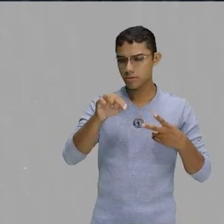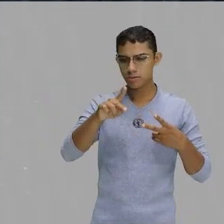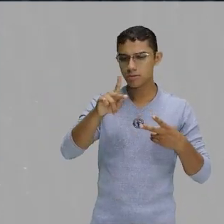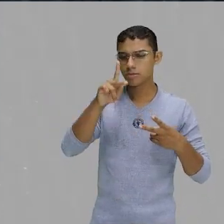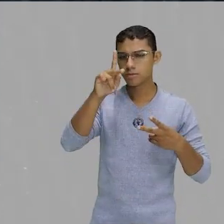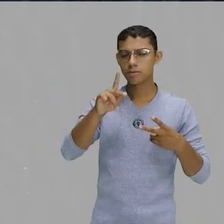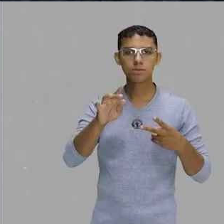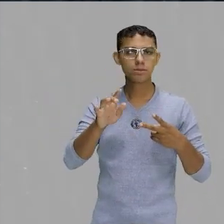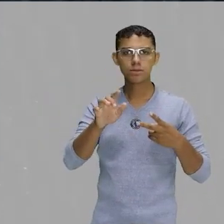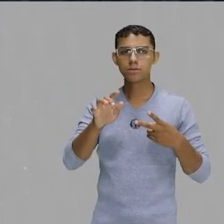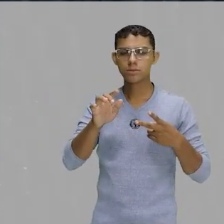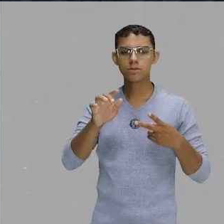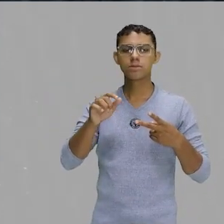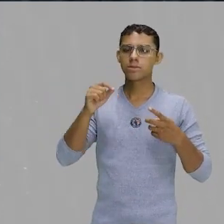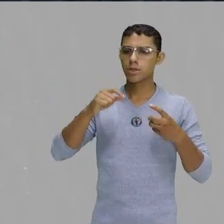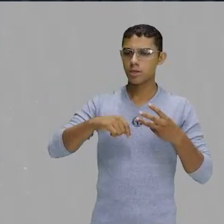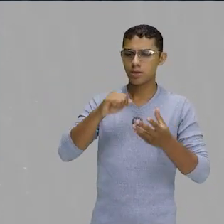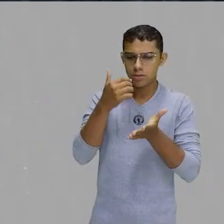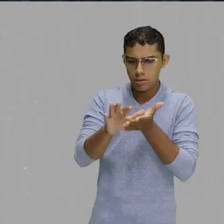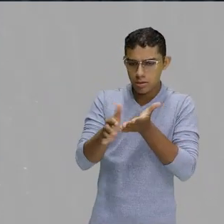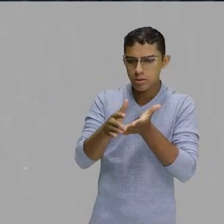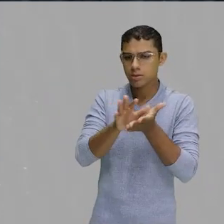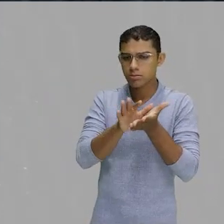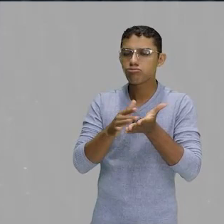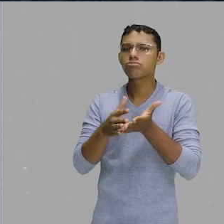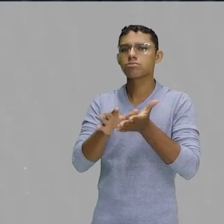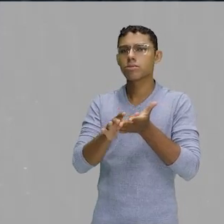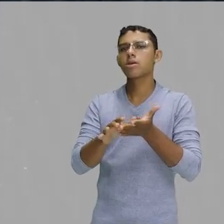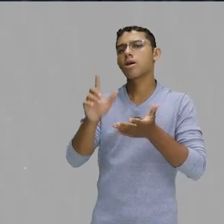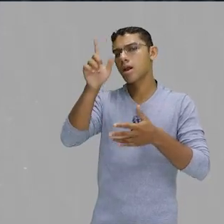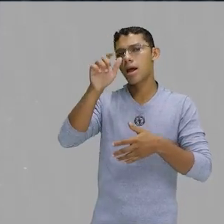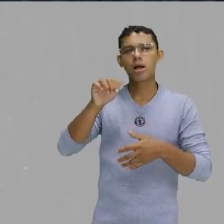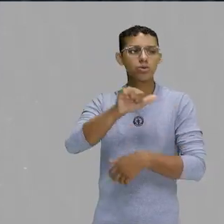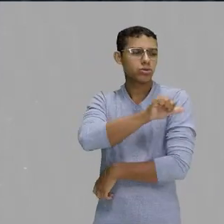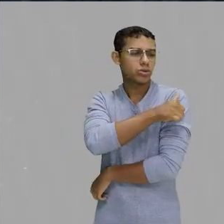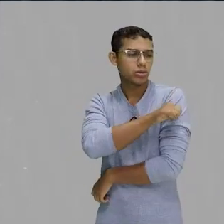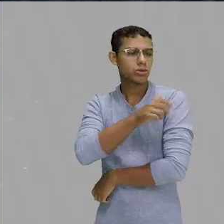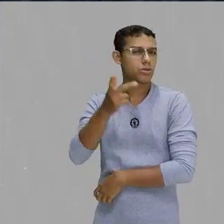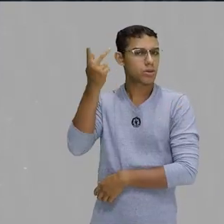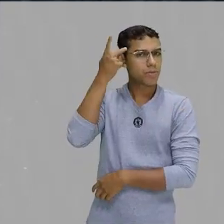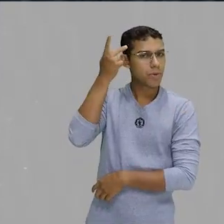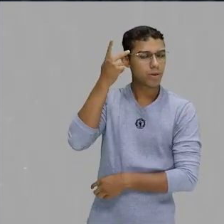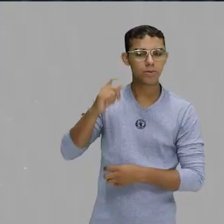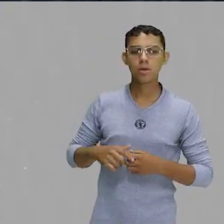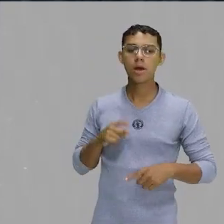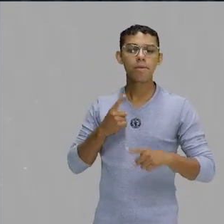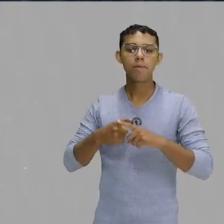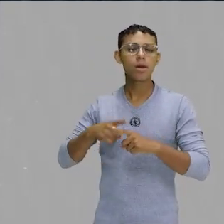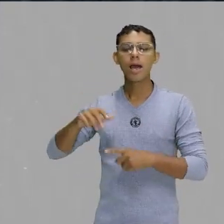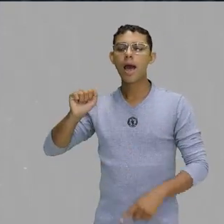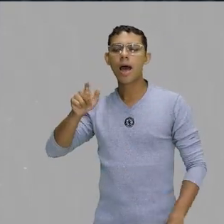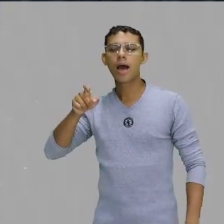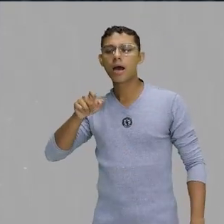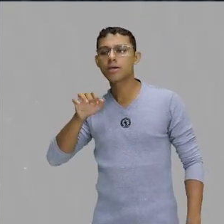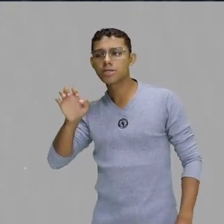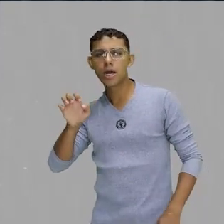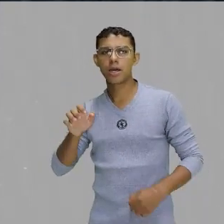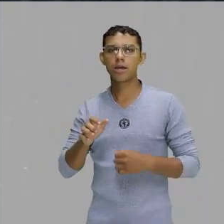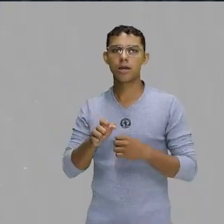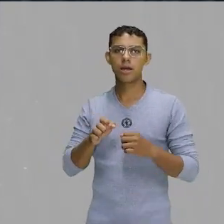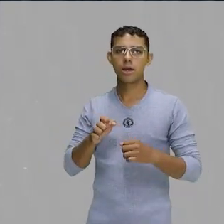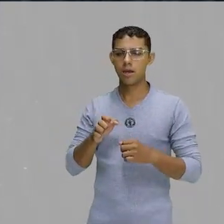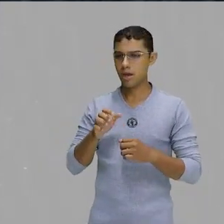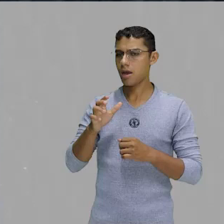samba são tão populares no Rio e São Paulo, né? Por que o axé é tão popular na Bahia, em Salvador,